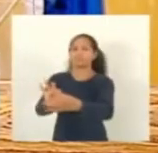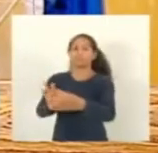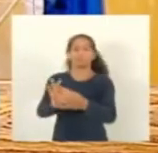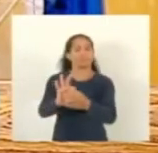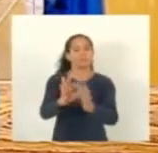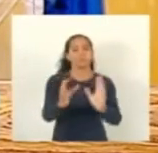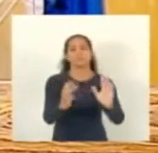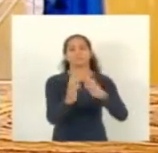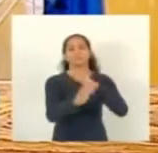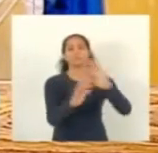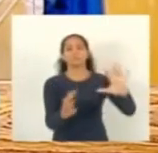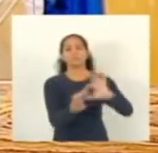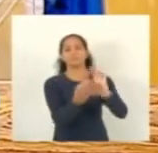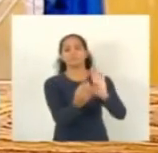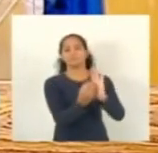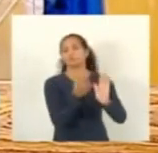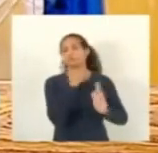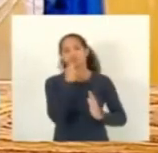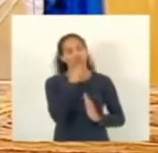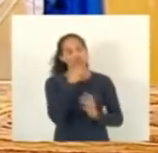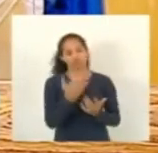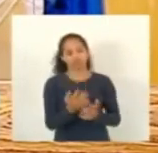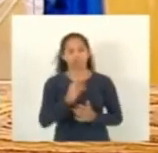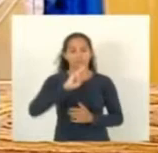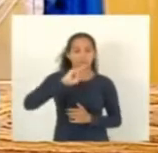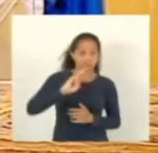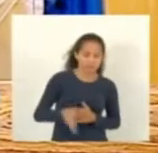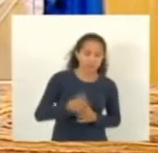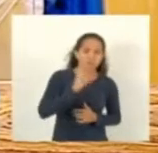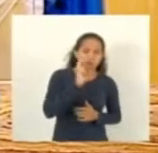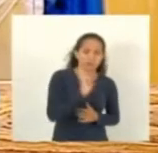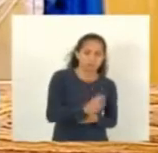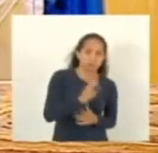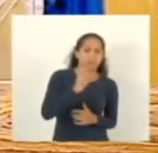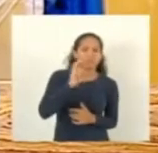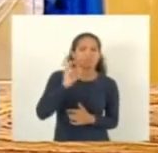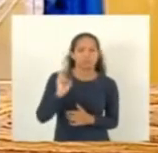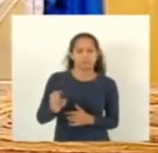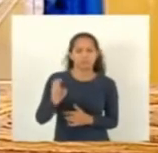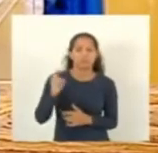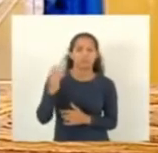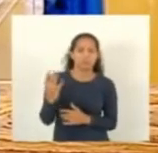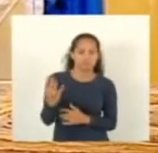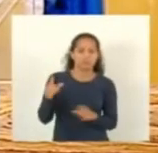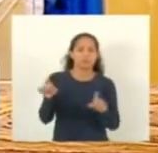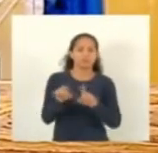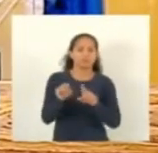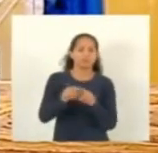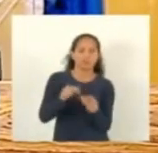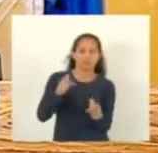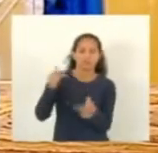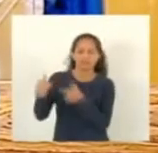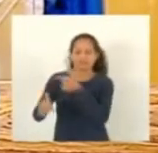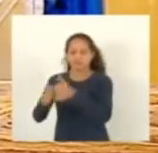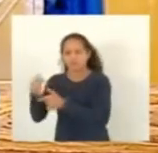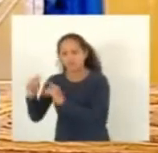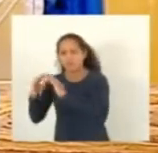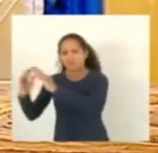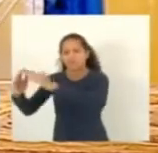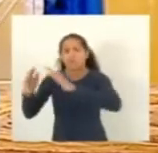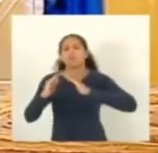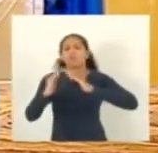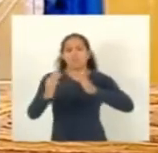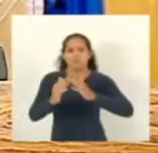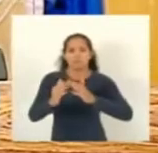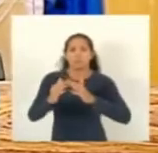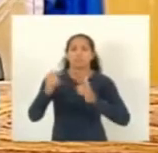Residencial coletivo, 3.554. Comercial e serviço, ou seja, imóveis comerciais e